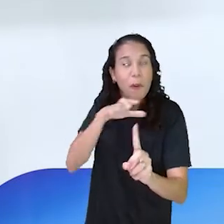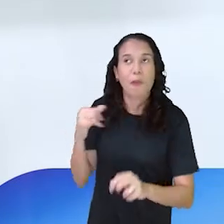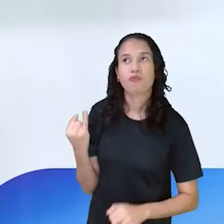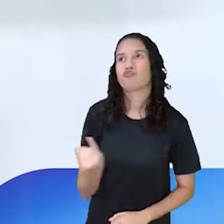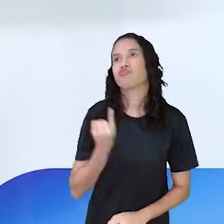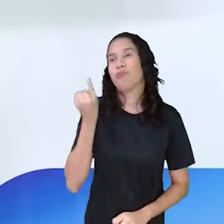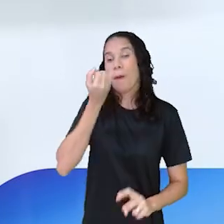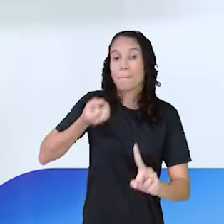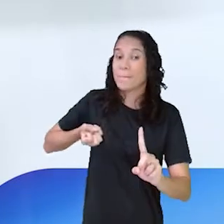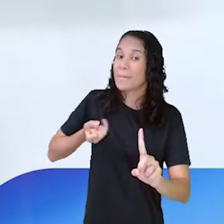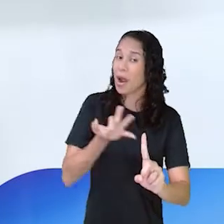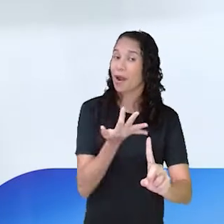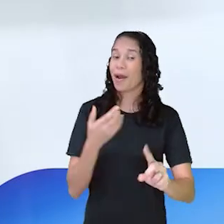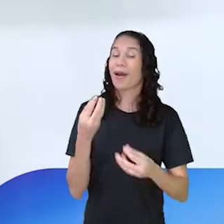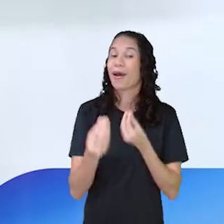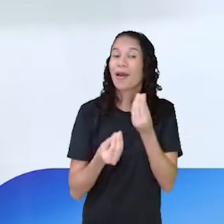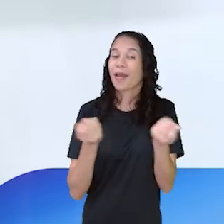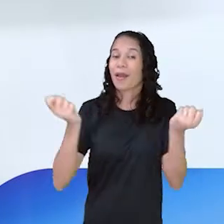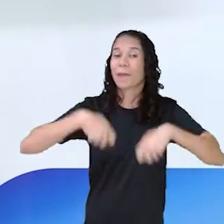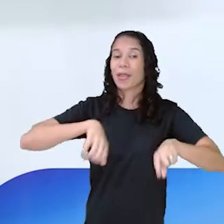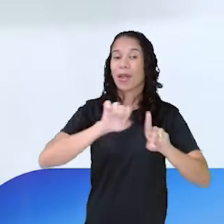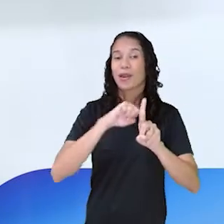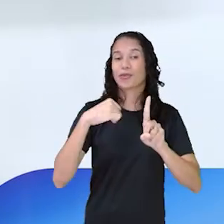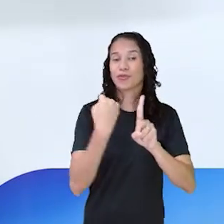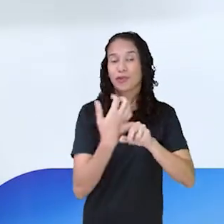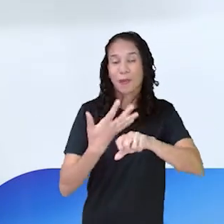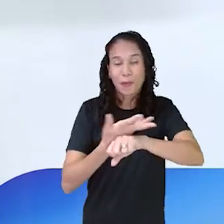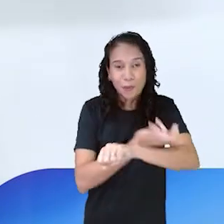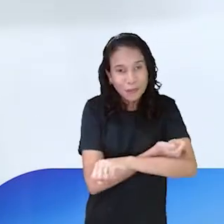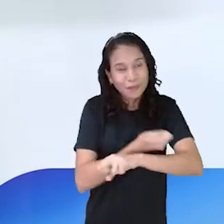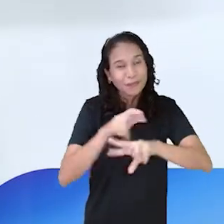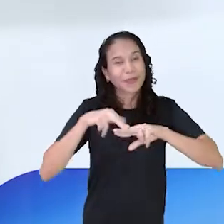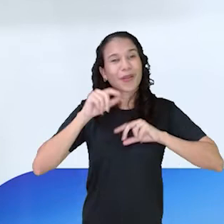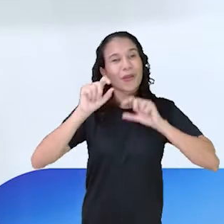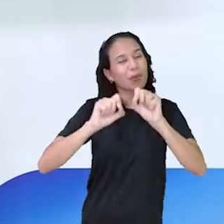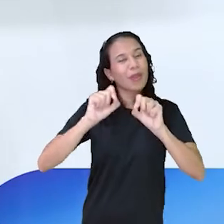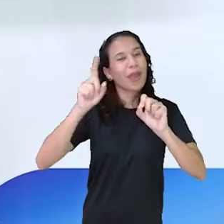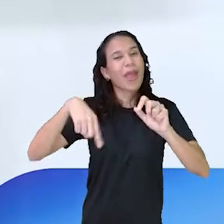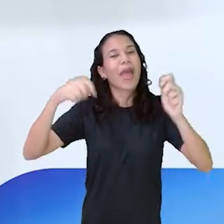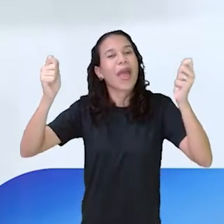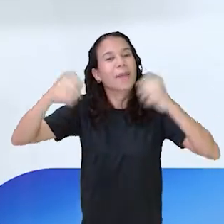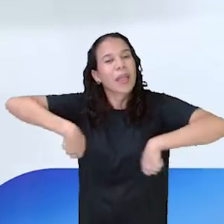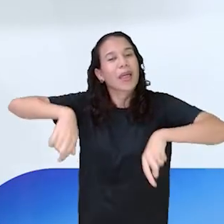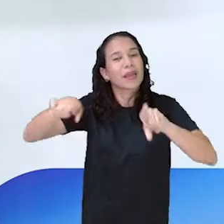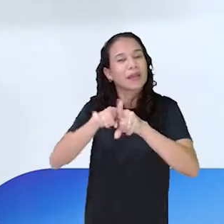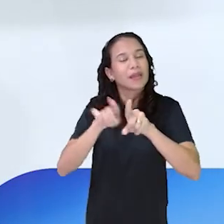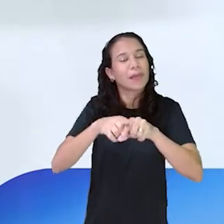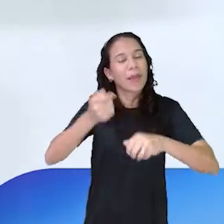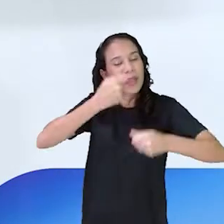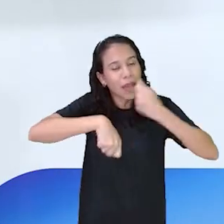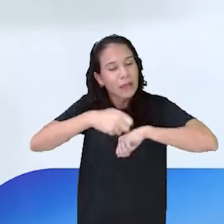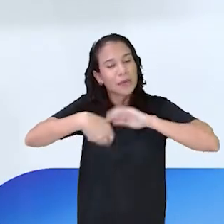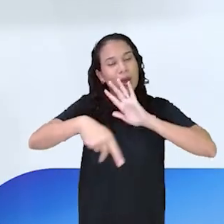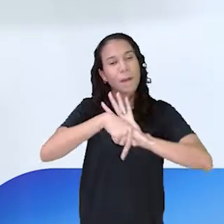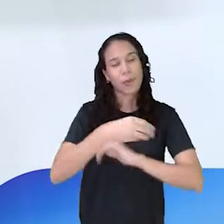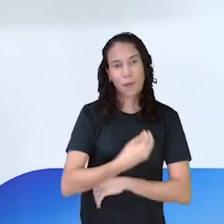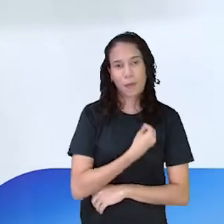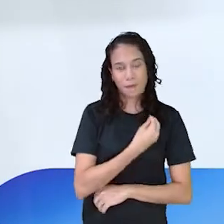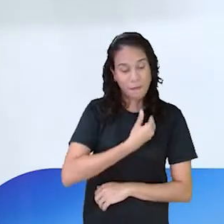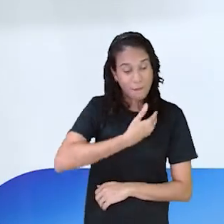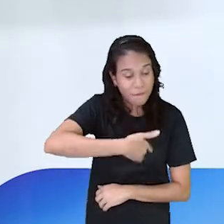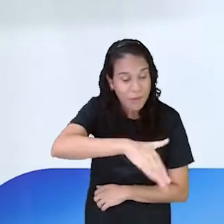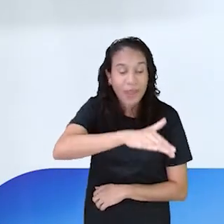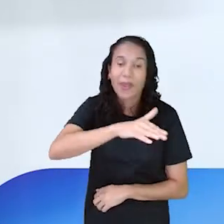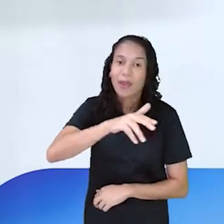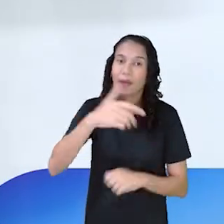trazendo quando a gente fala de competência socioemocional. A gente está falando da nossa capacidade também de gerir a nossa vida. E a gente